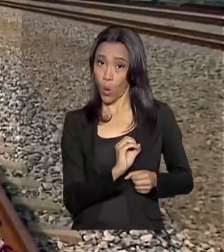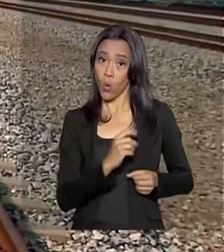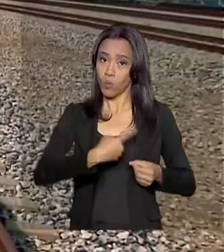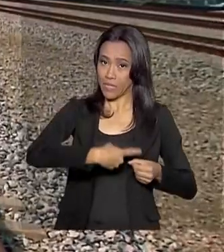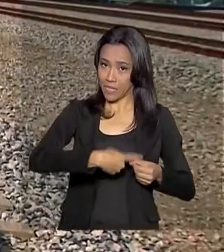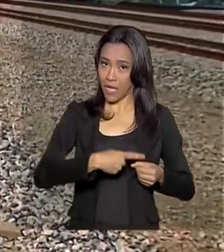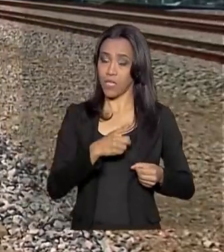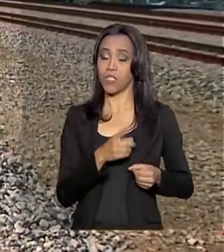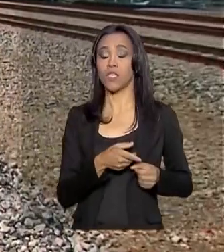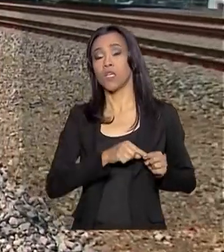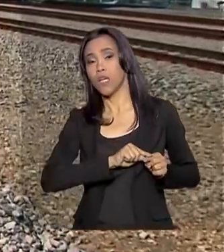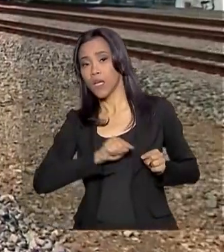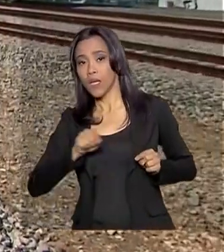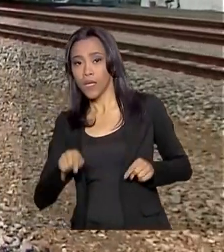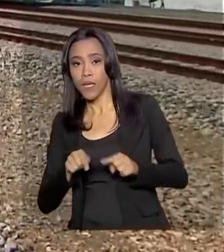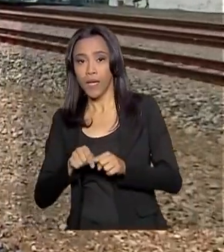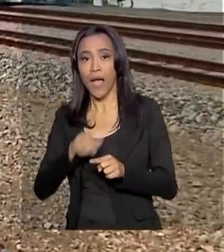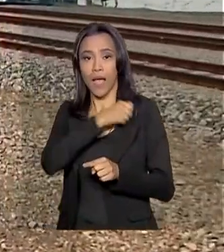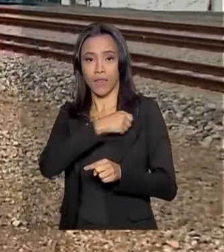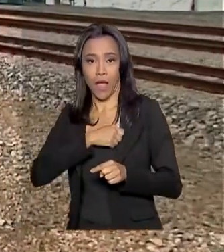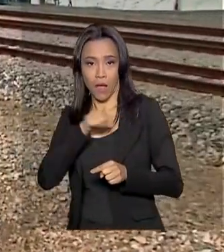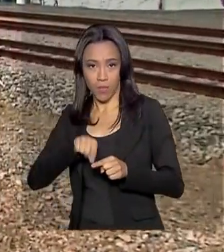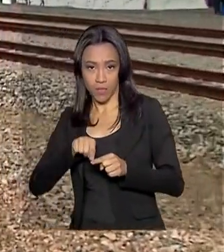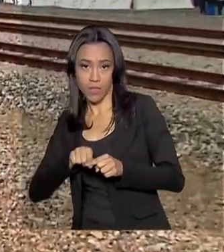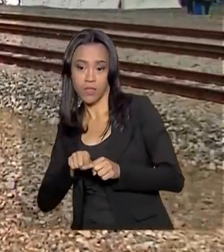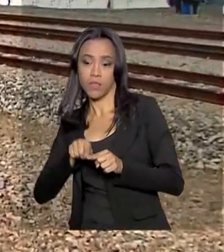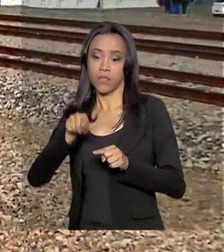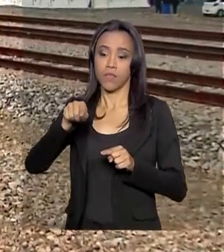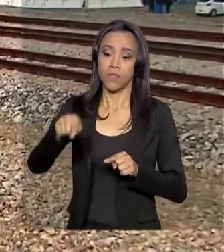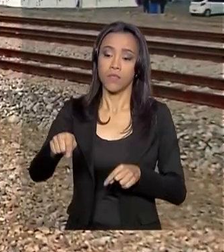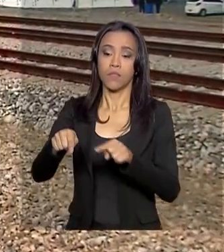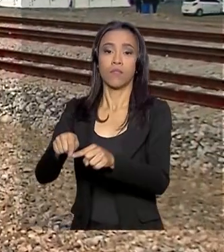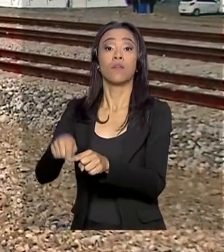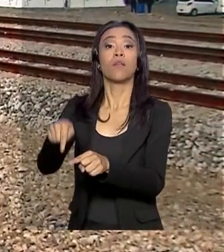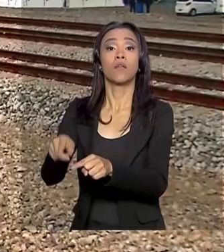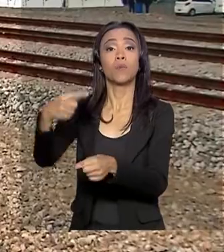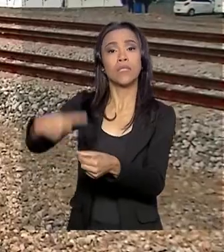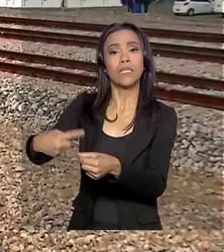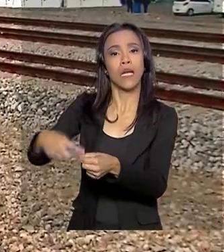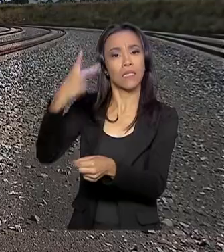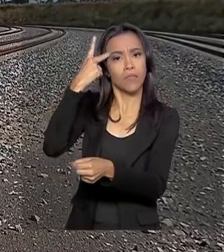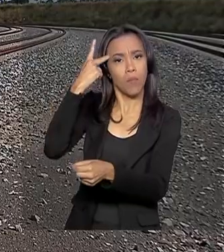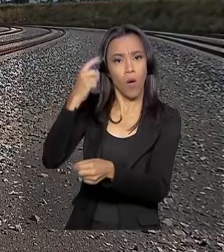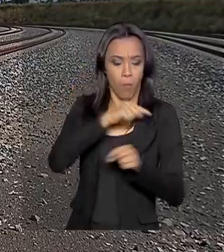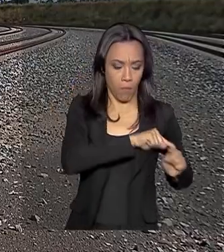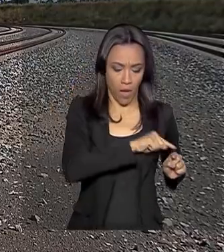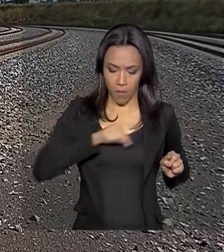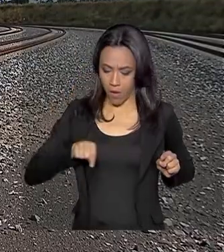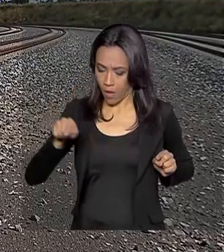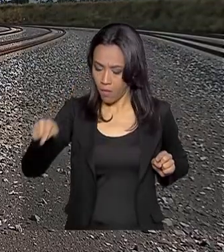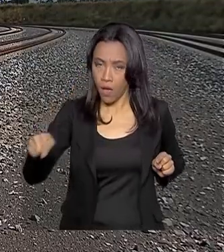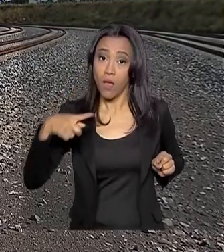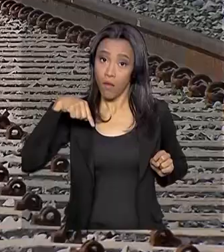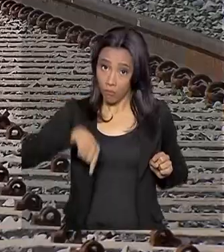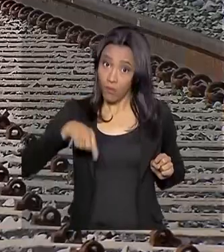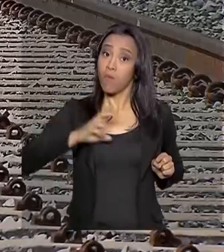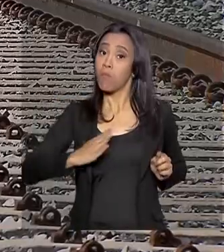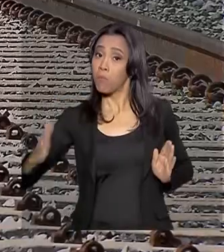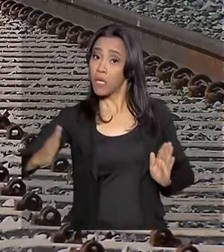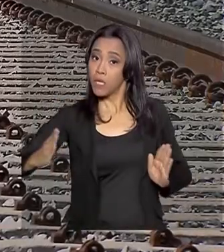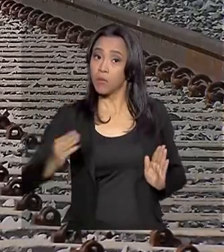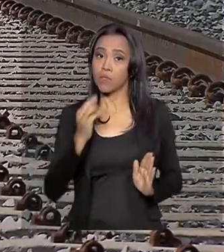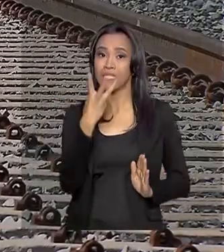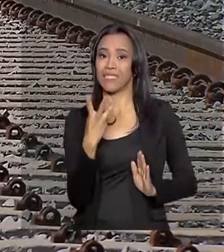passa aqui por Anápolis e vai até o interior de São Paulo, até Estrela do Oeste. Pelo direito de operar esse trecho pelos próximos 30